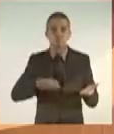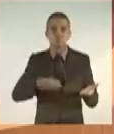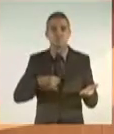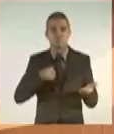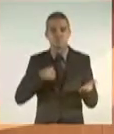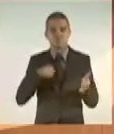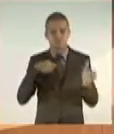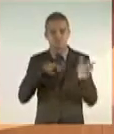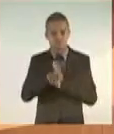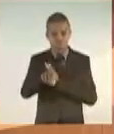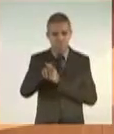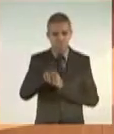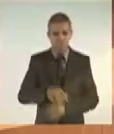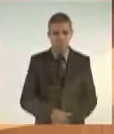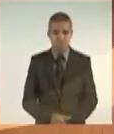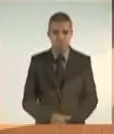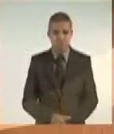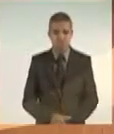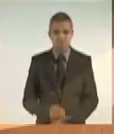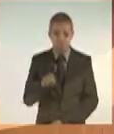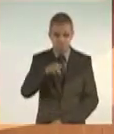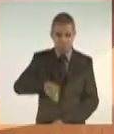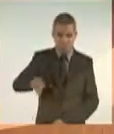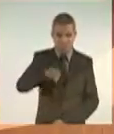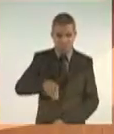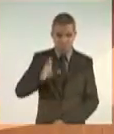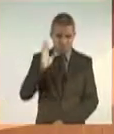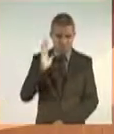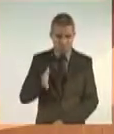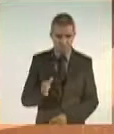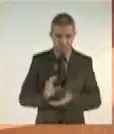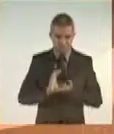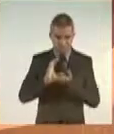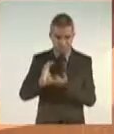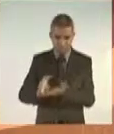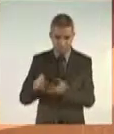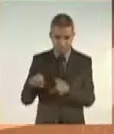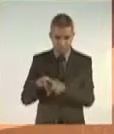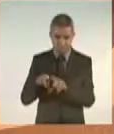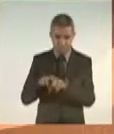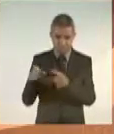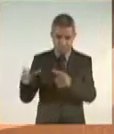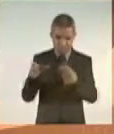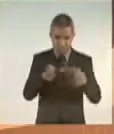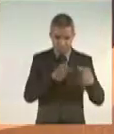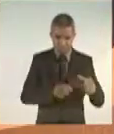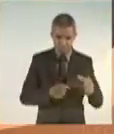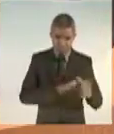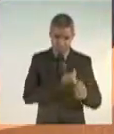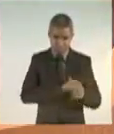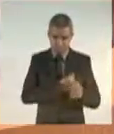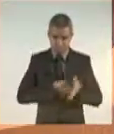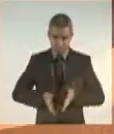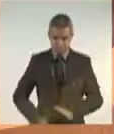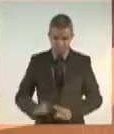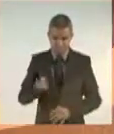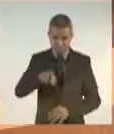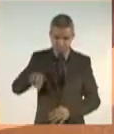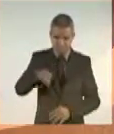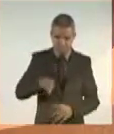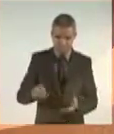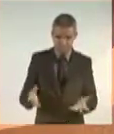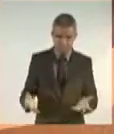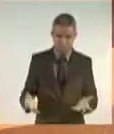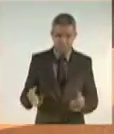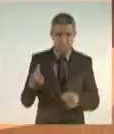se algum recebeu algum fundo a fundo já para os seus municípios. Por que esse